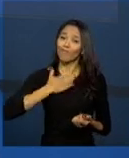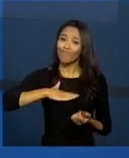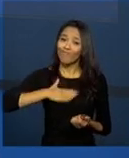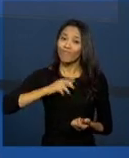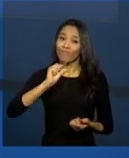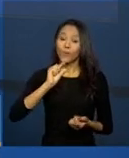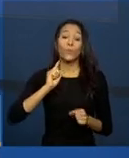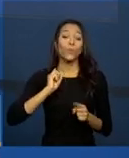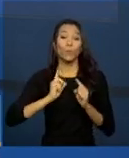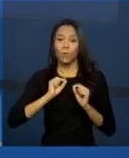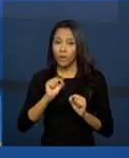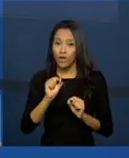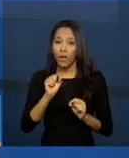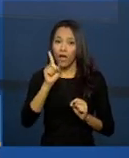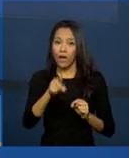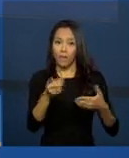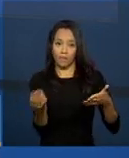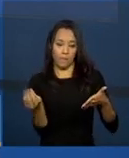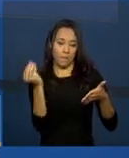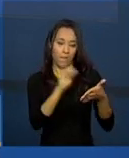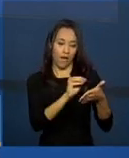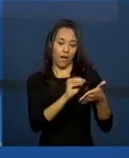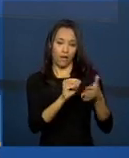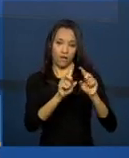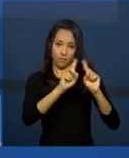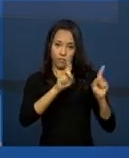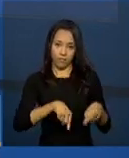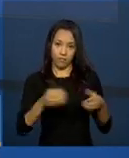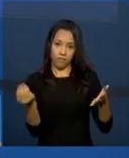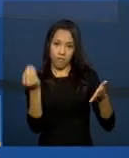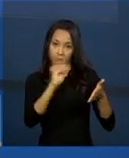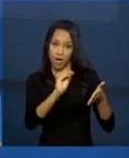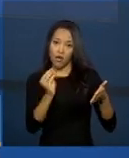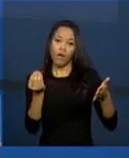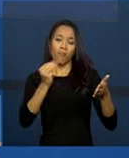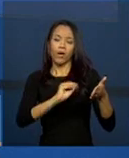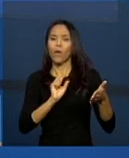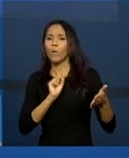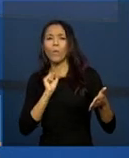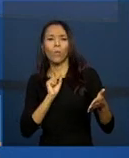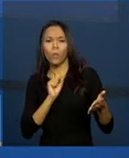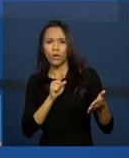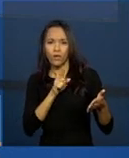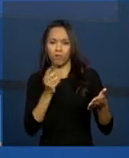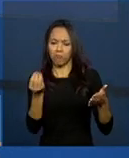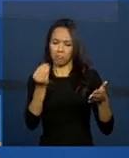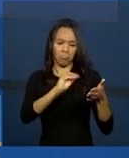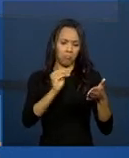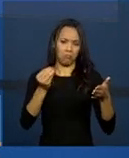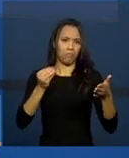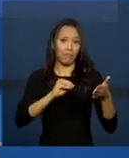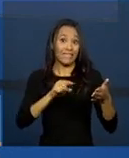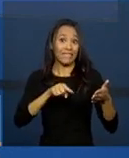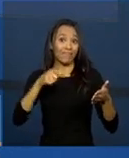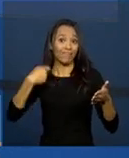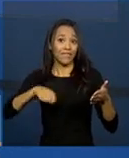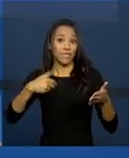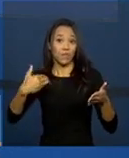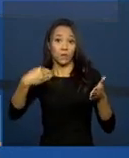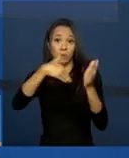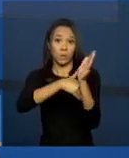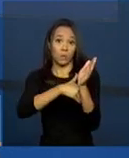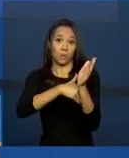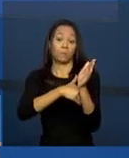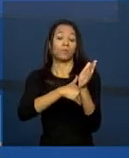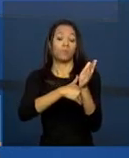a incorporação daqueles elementos do prontuário, que são elementos que requerem maior sigilo, porque são